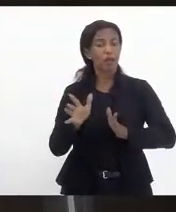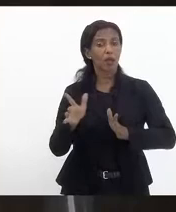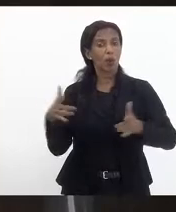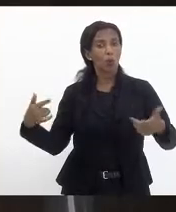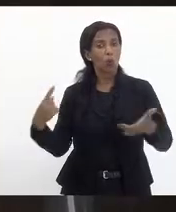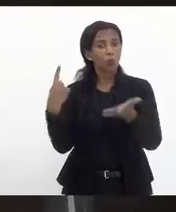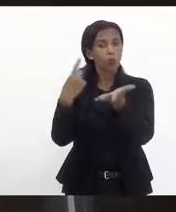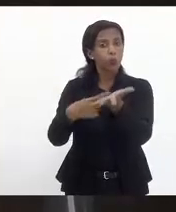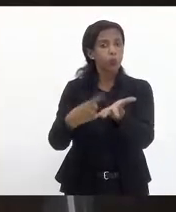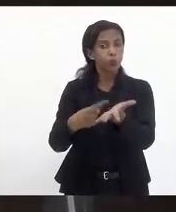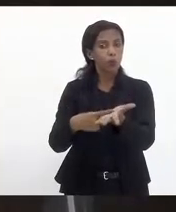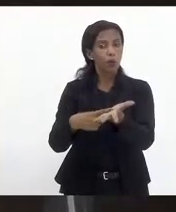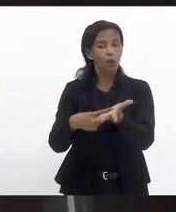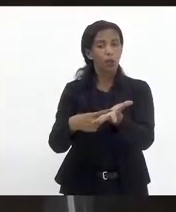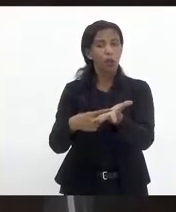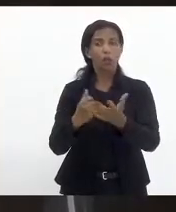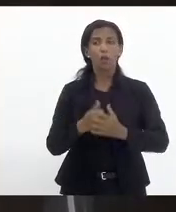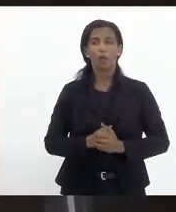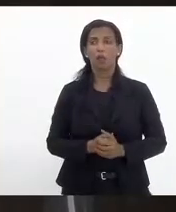acordo, um grande